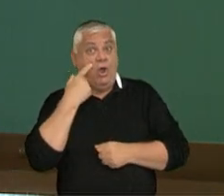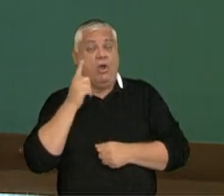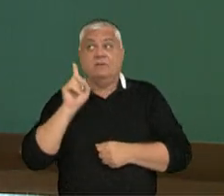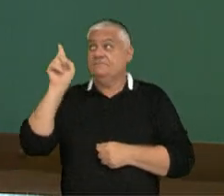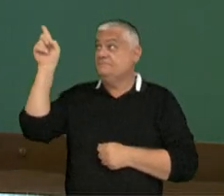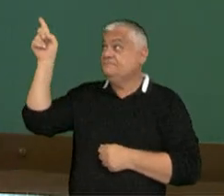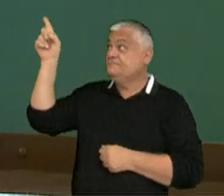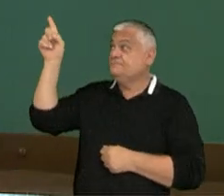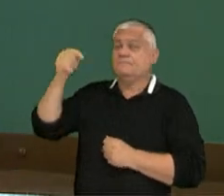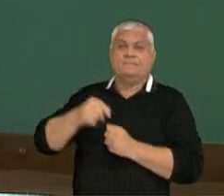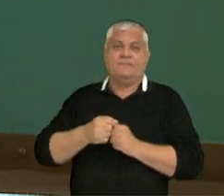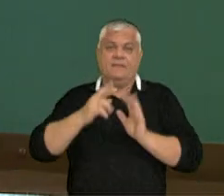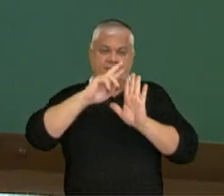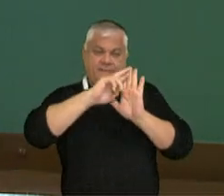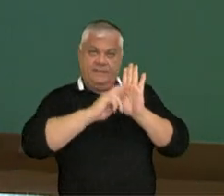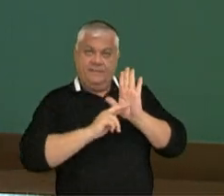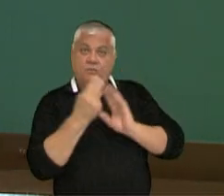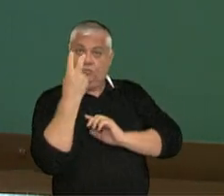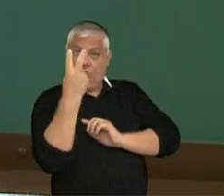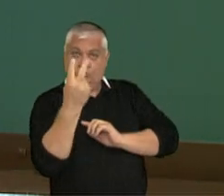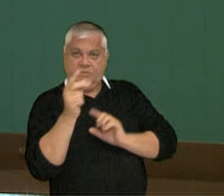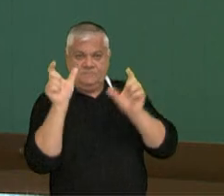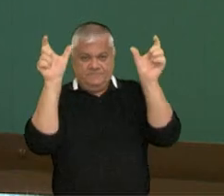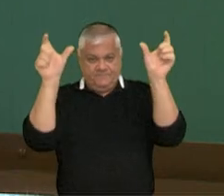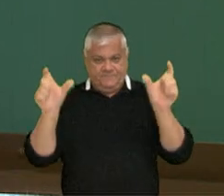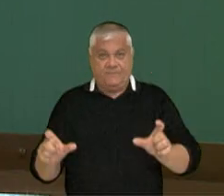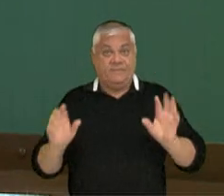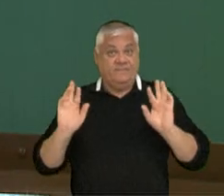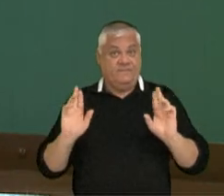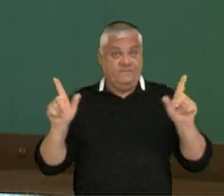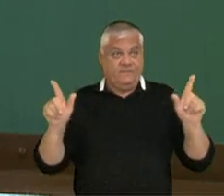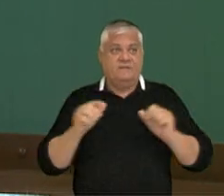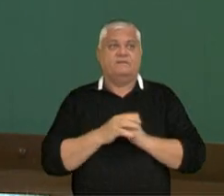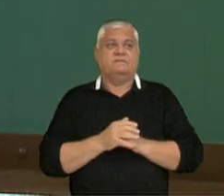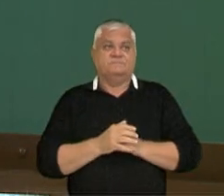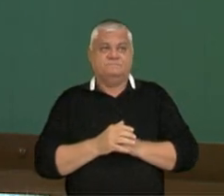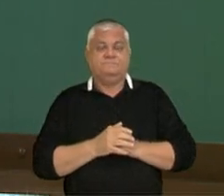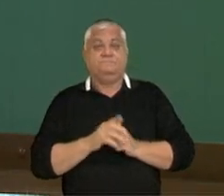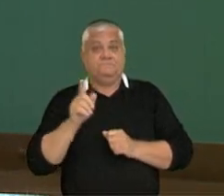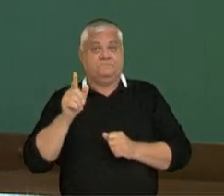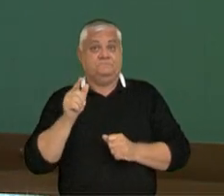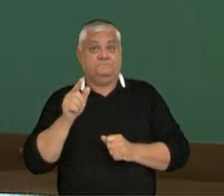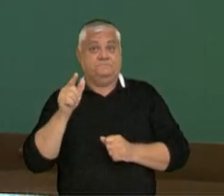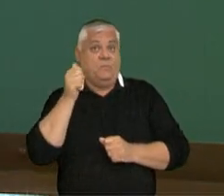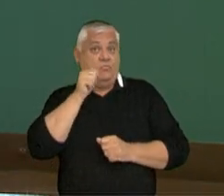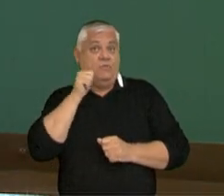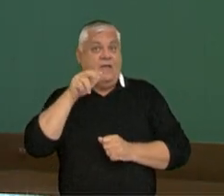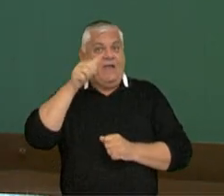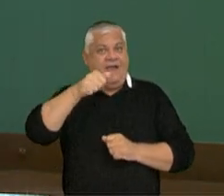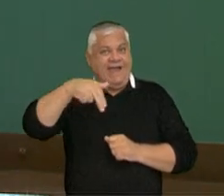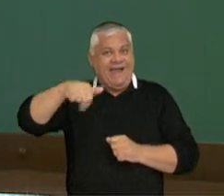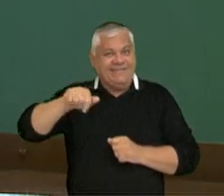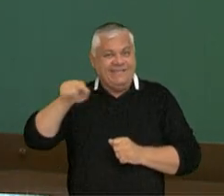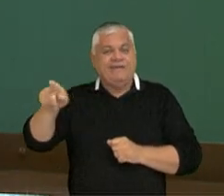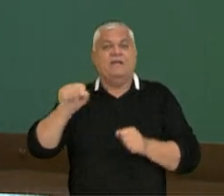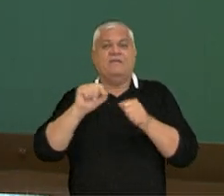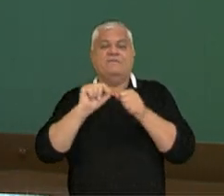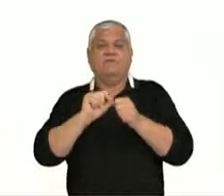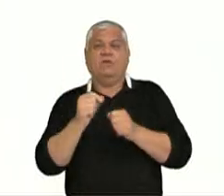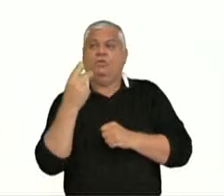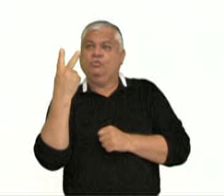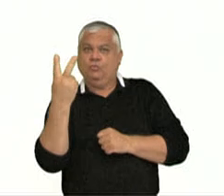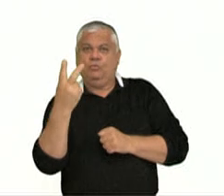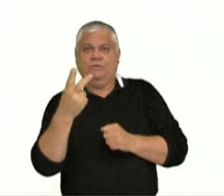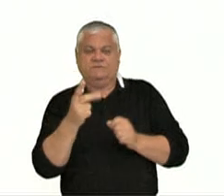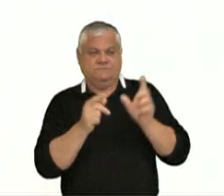nós temos duas receitas diferentes. Então, Dona Ana, ela resolveu fazer duas receitas